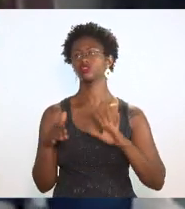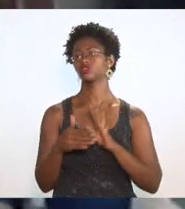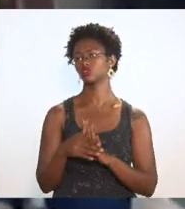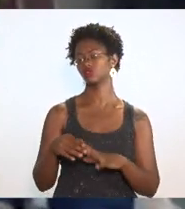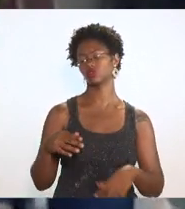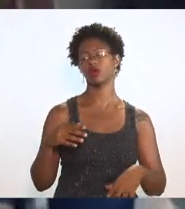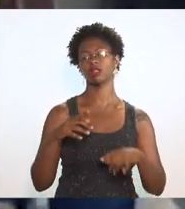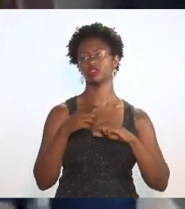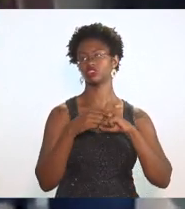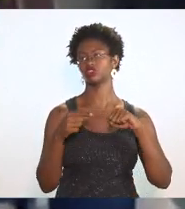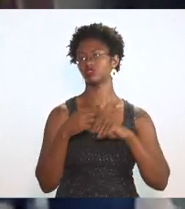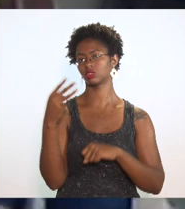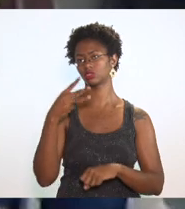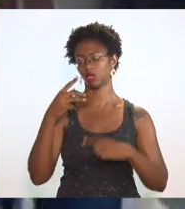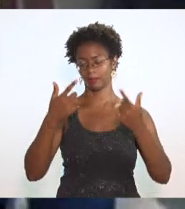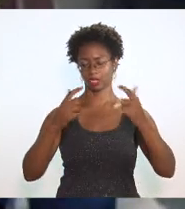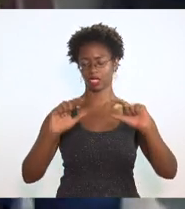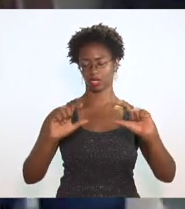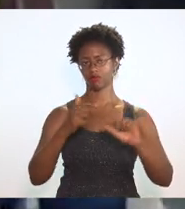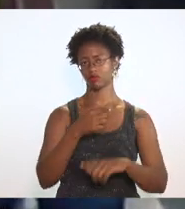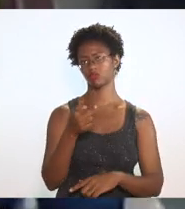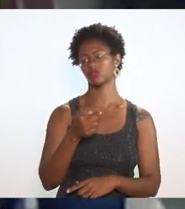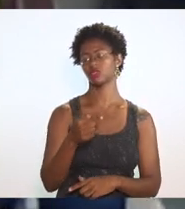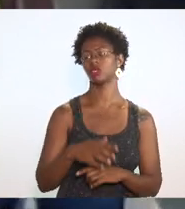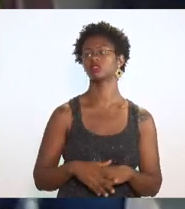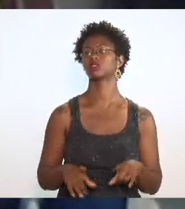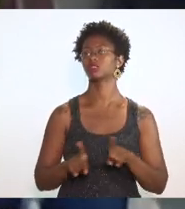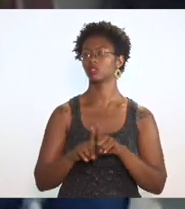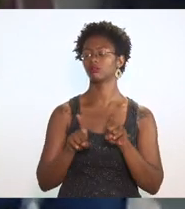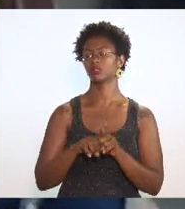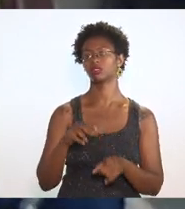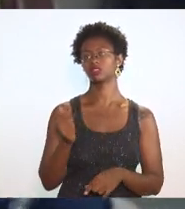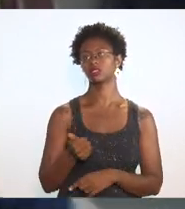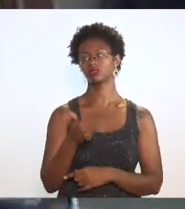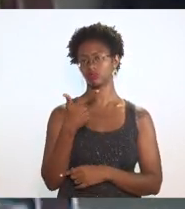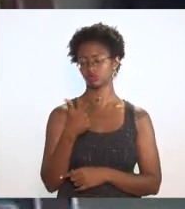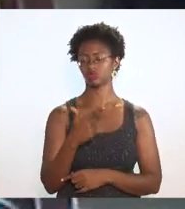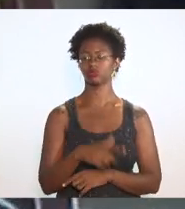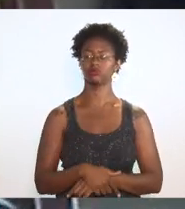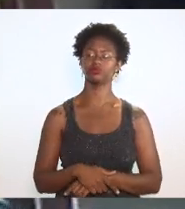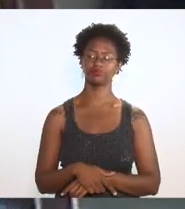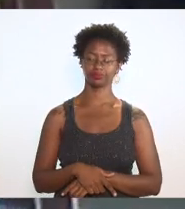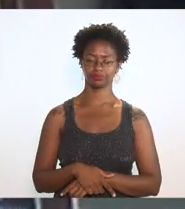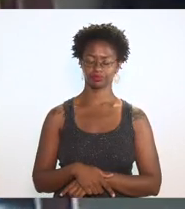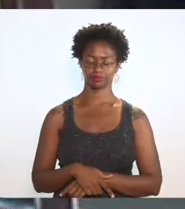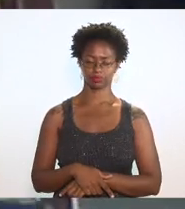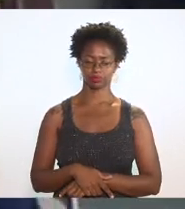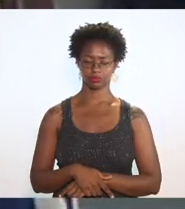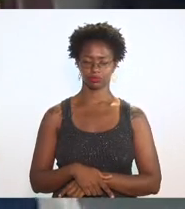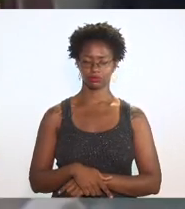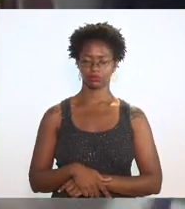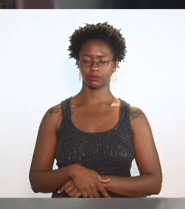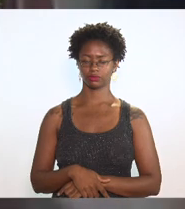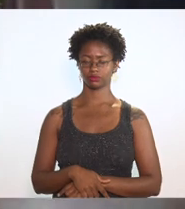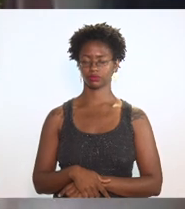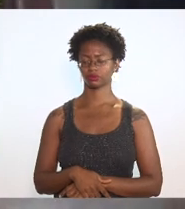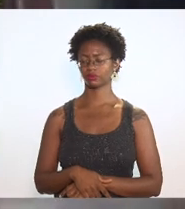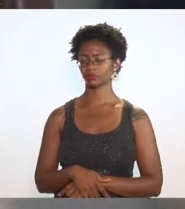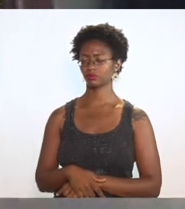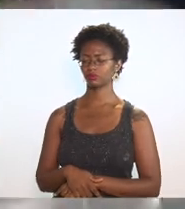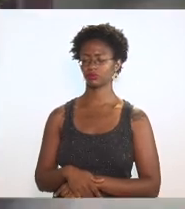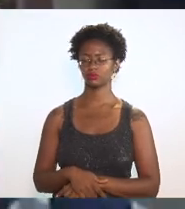parágrafo 7º que é o que fala da cola interna e também da cláusula 12ª e